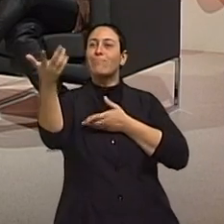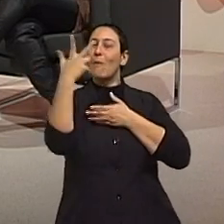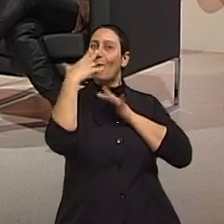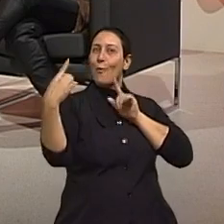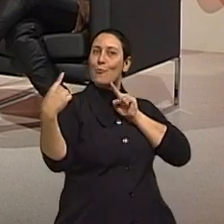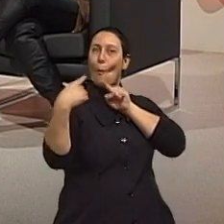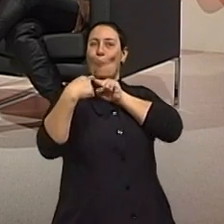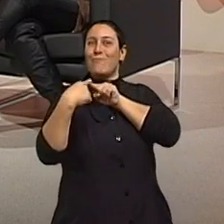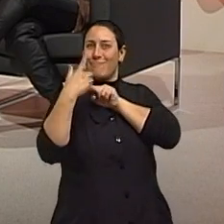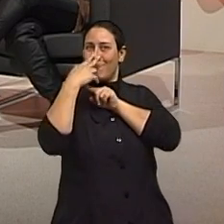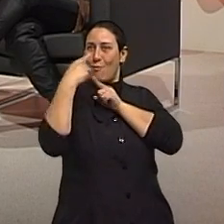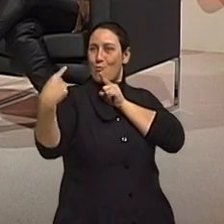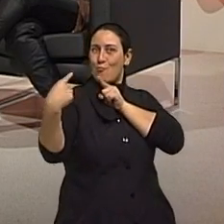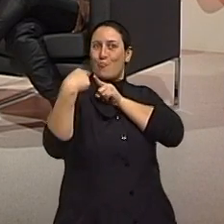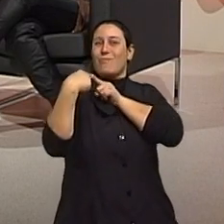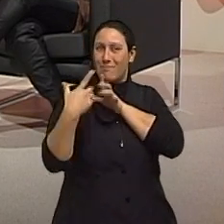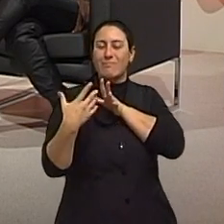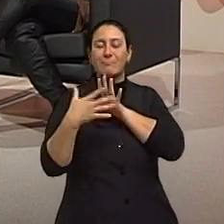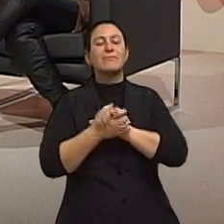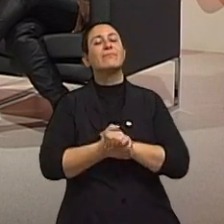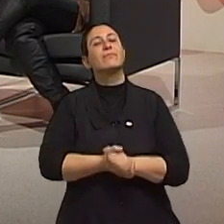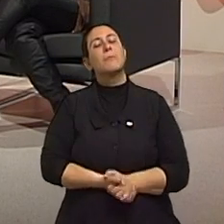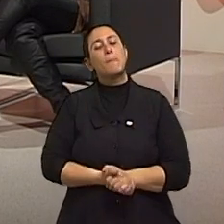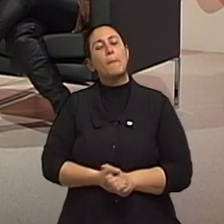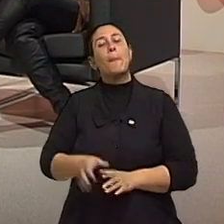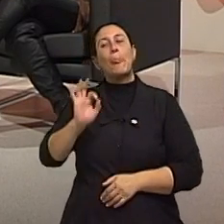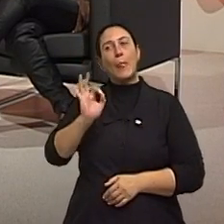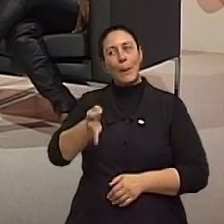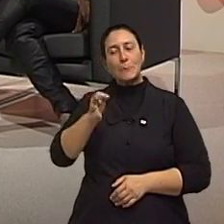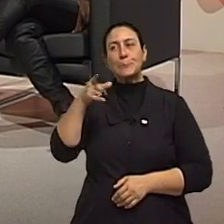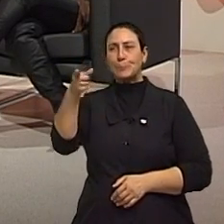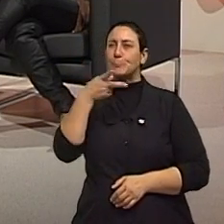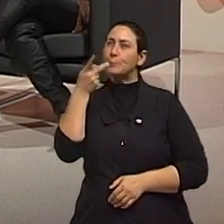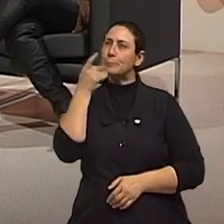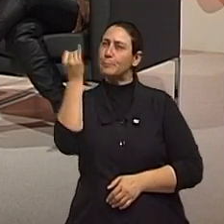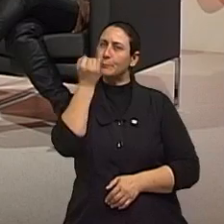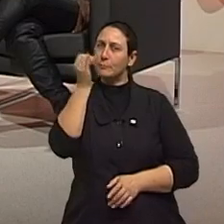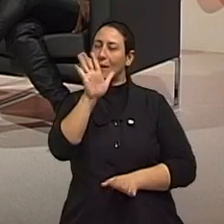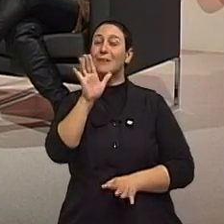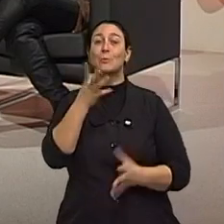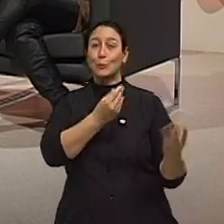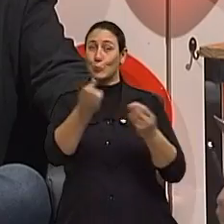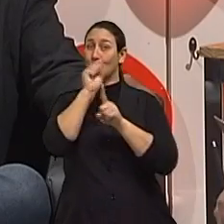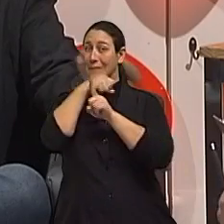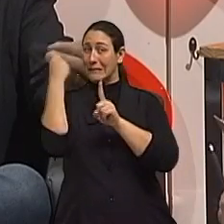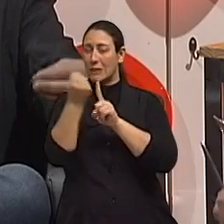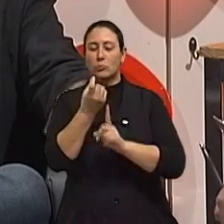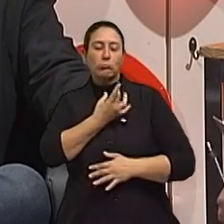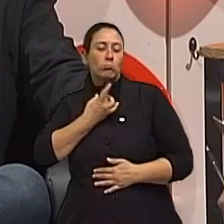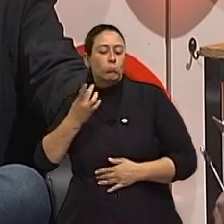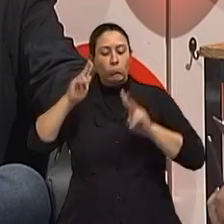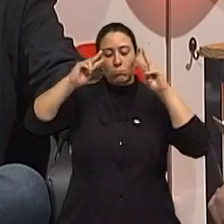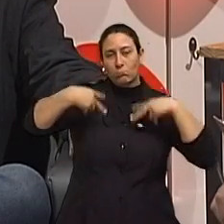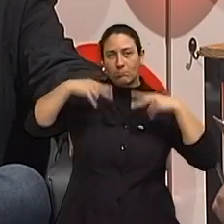Estar disponível. Tu trouxeste duas coisas importantes. Uma é essa questão do individualismo da sociedade e a outra é